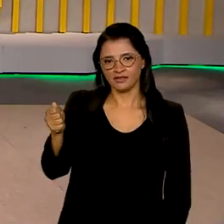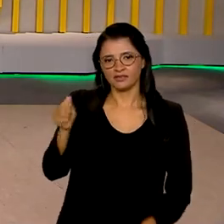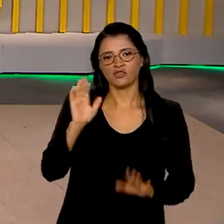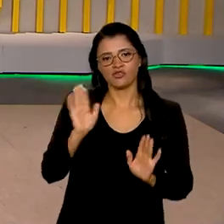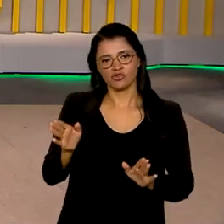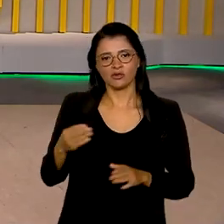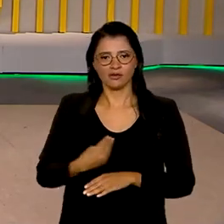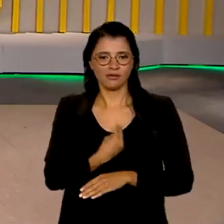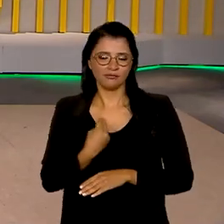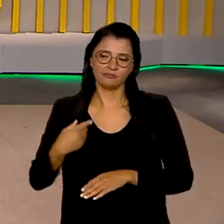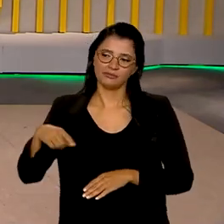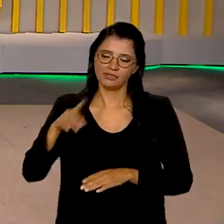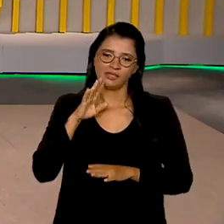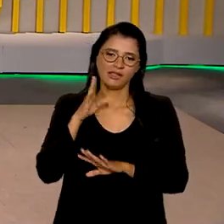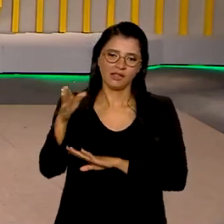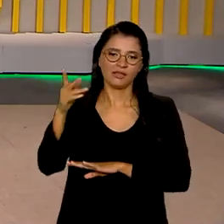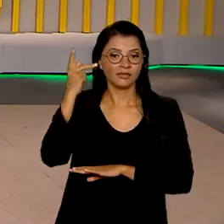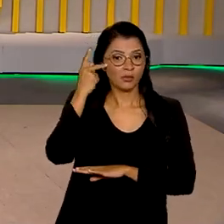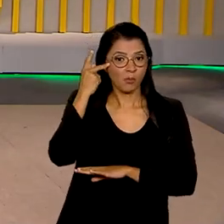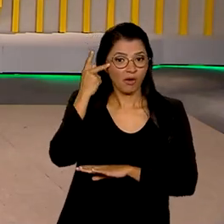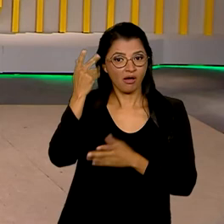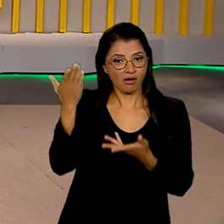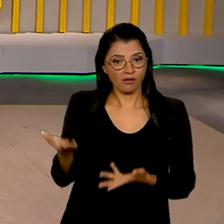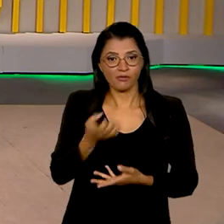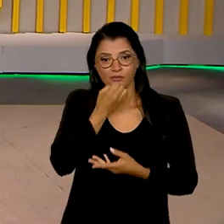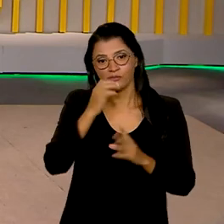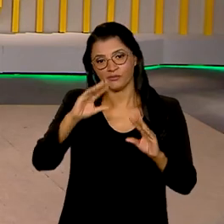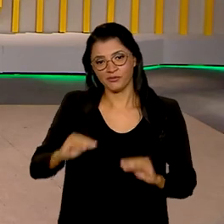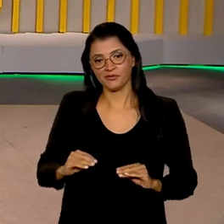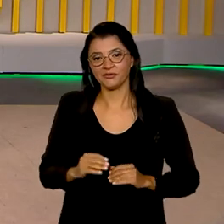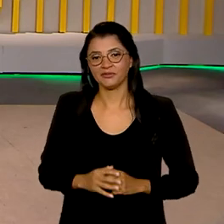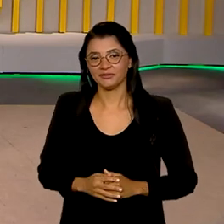já está aqui com a gente, direto de São Paulo. Boa noite, Vanessa.